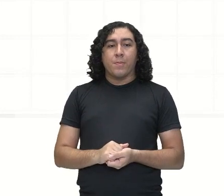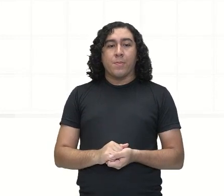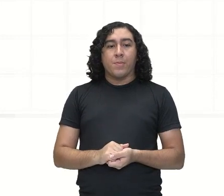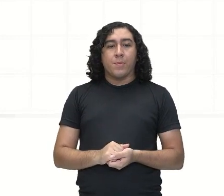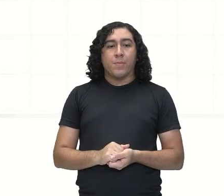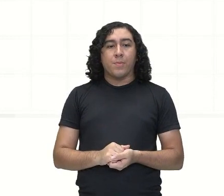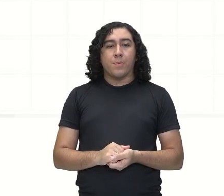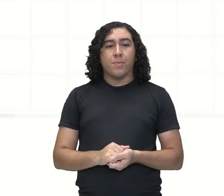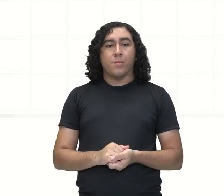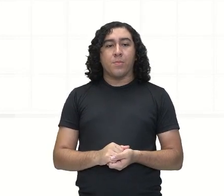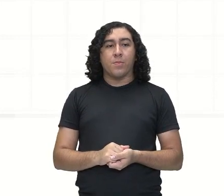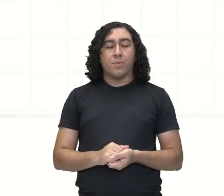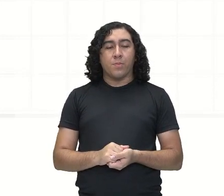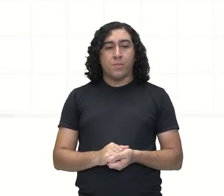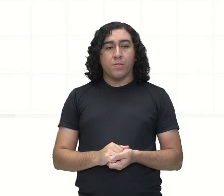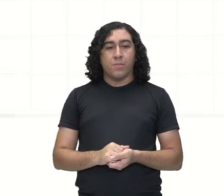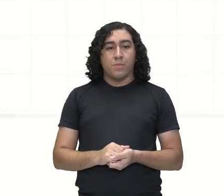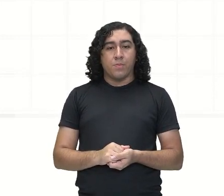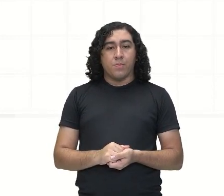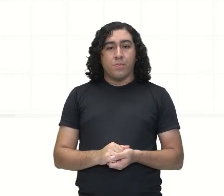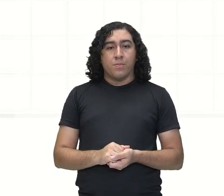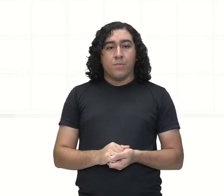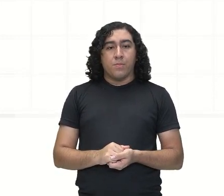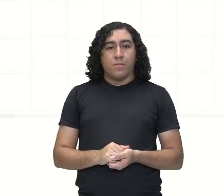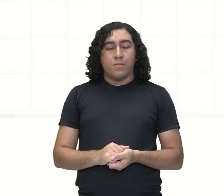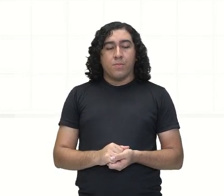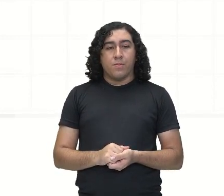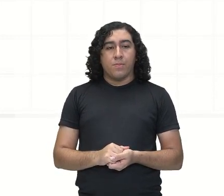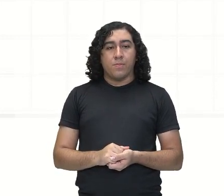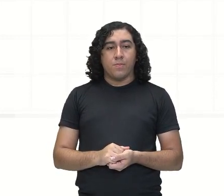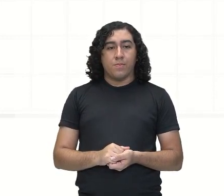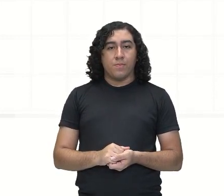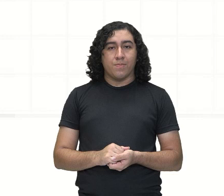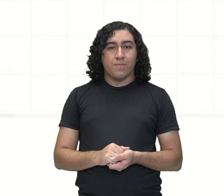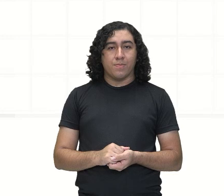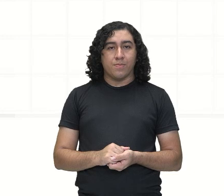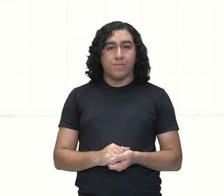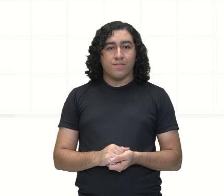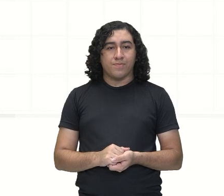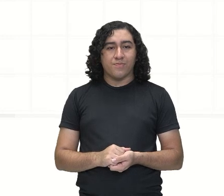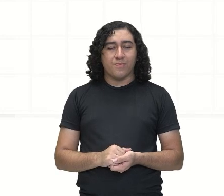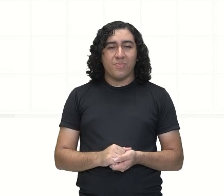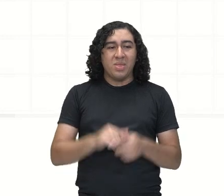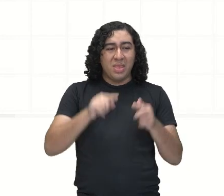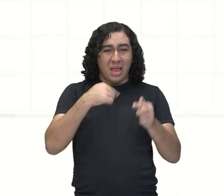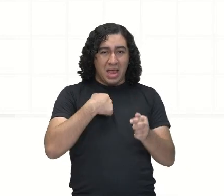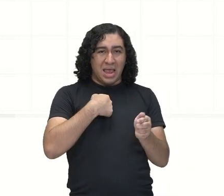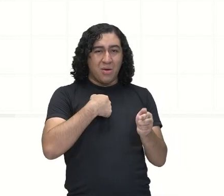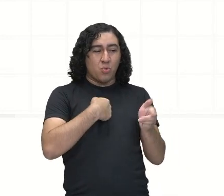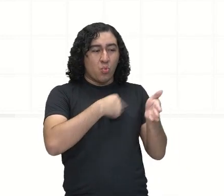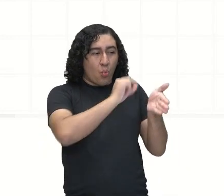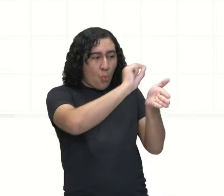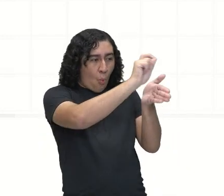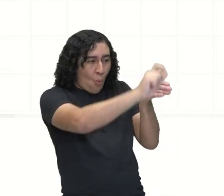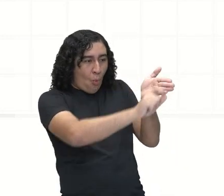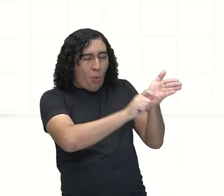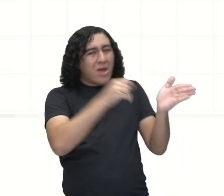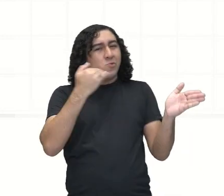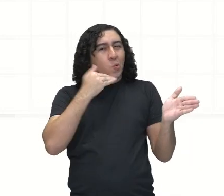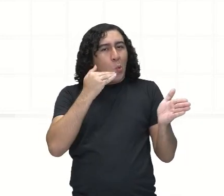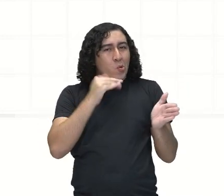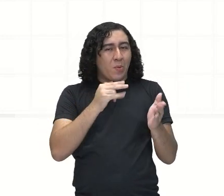fazendo... A minha caneta, ela não fica tão... Tá? Mas, considere esse aqui um círculo,